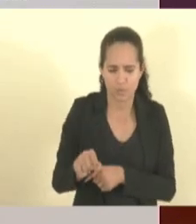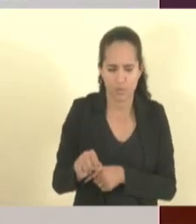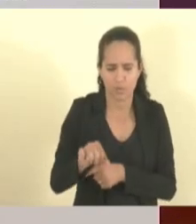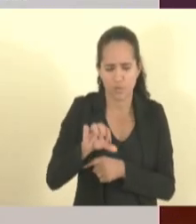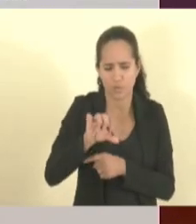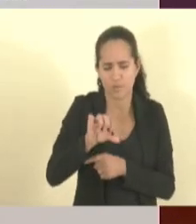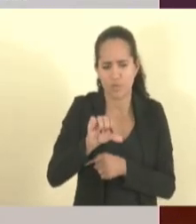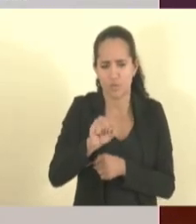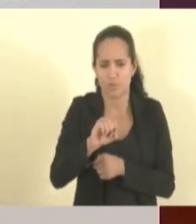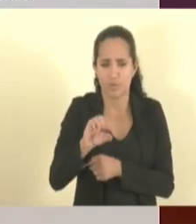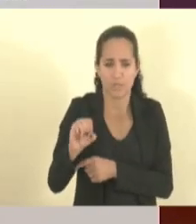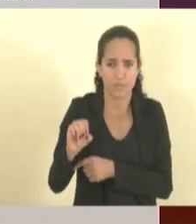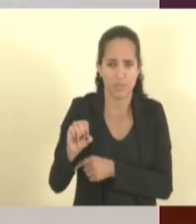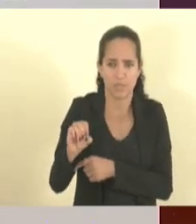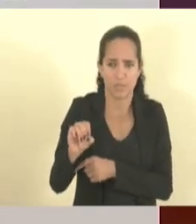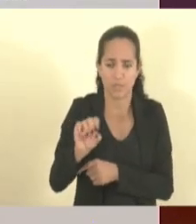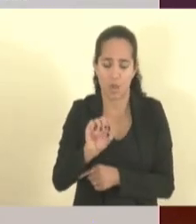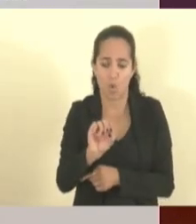operações.